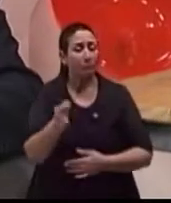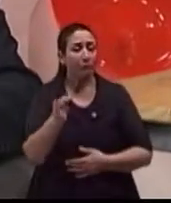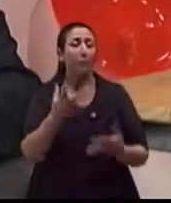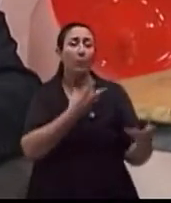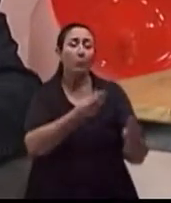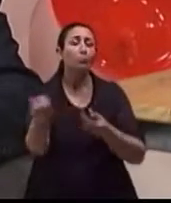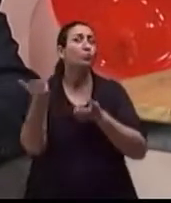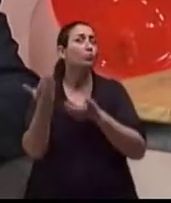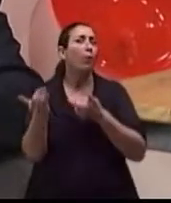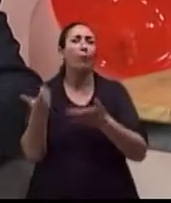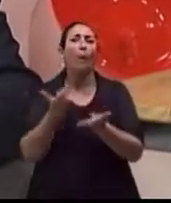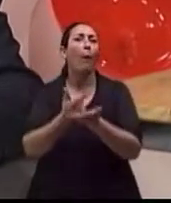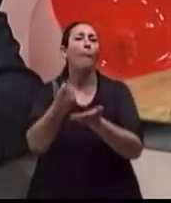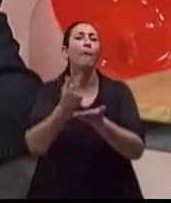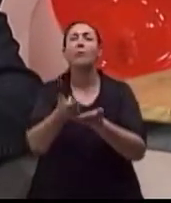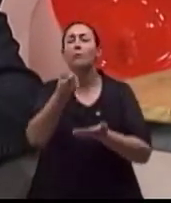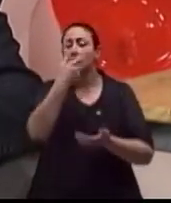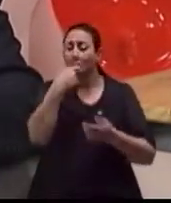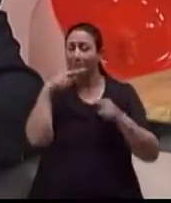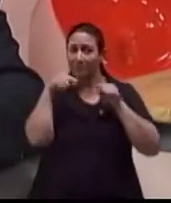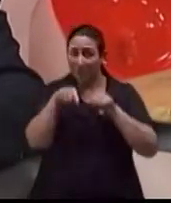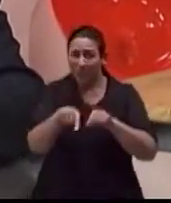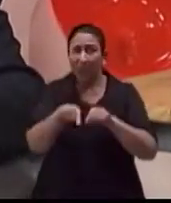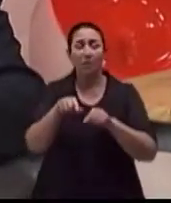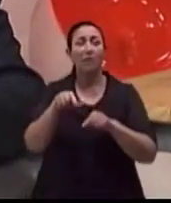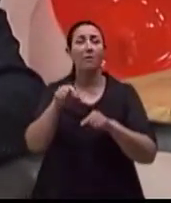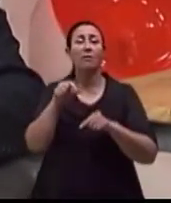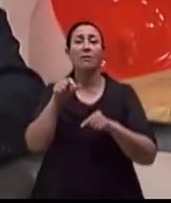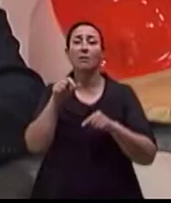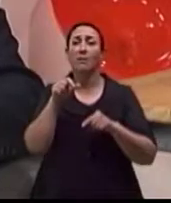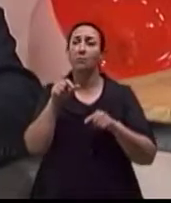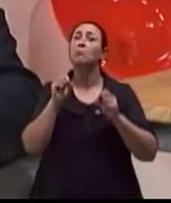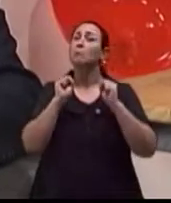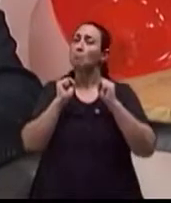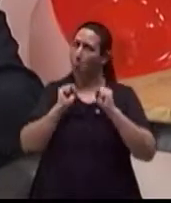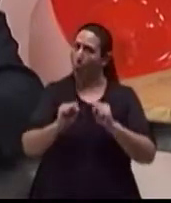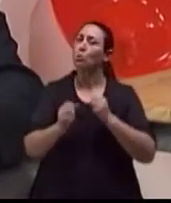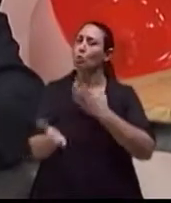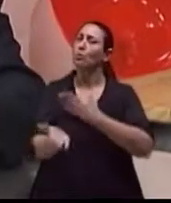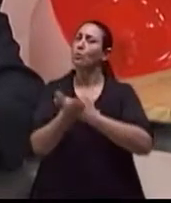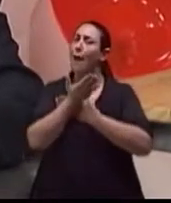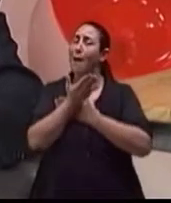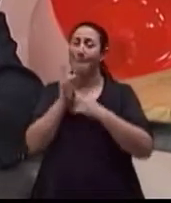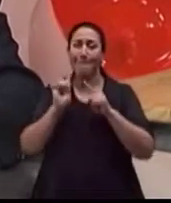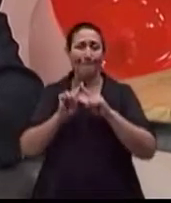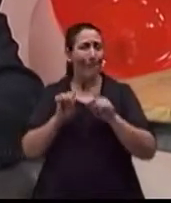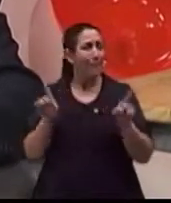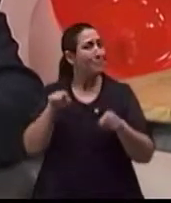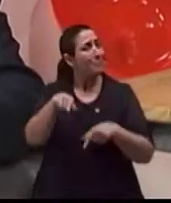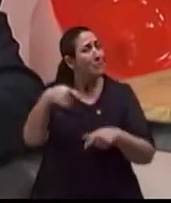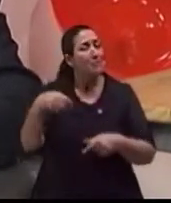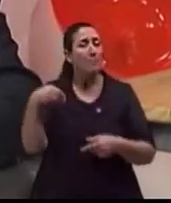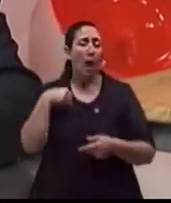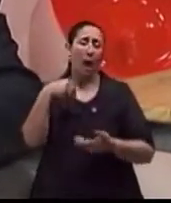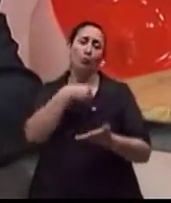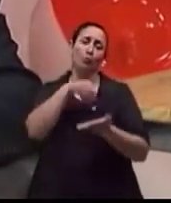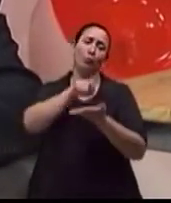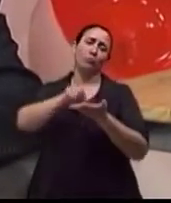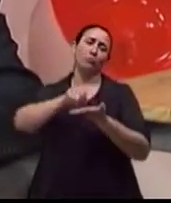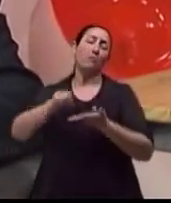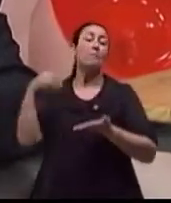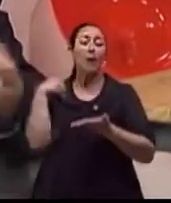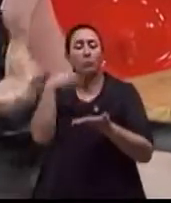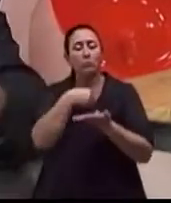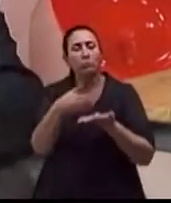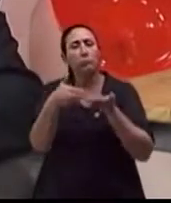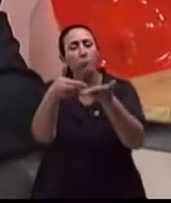tomando por iniciativa própria uma medicação que ela pode até ajudar, mas ela tem que ser prescrita por um médico e manejada por